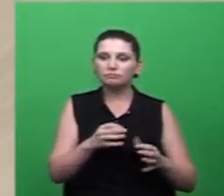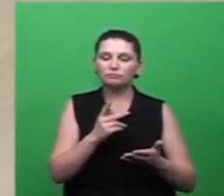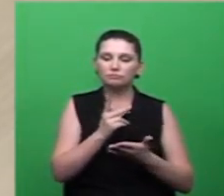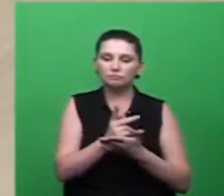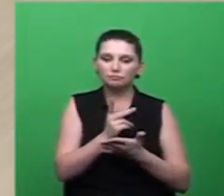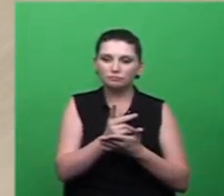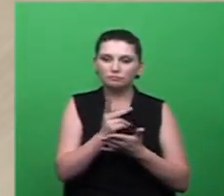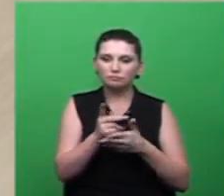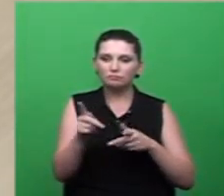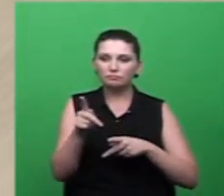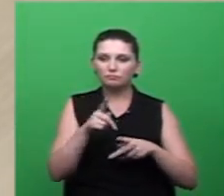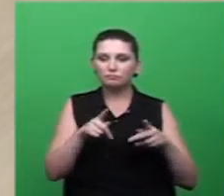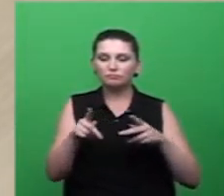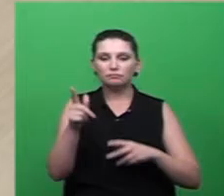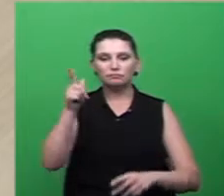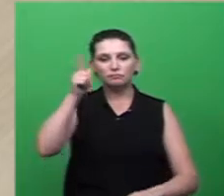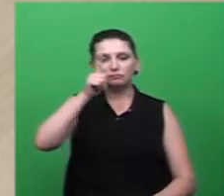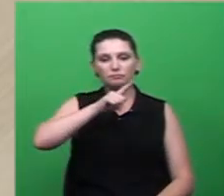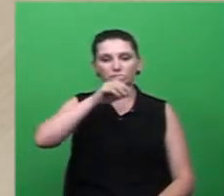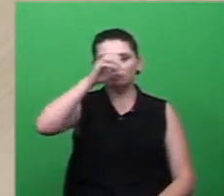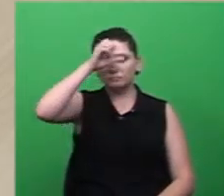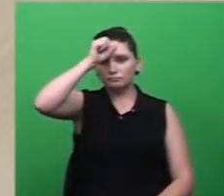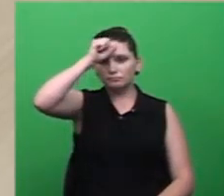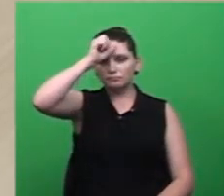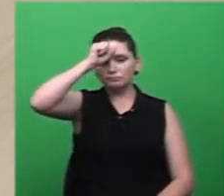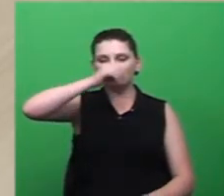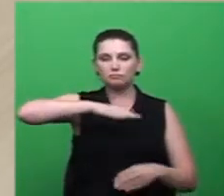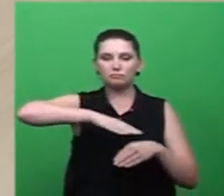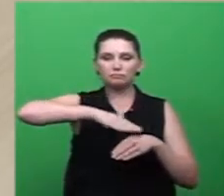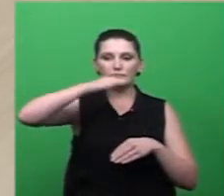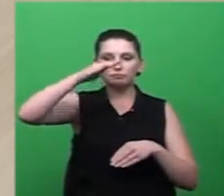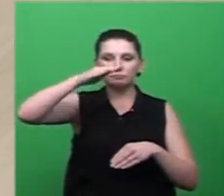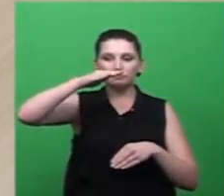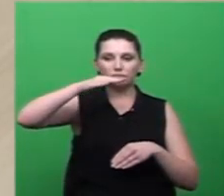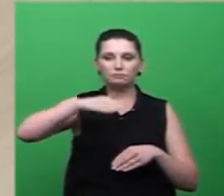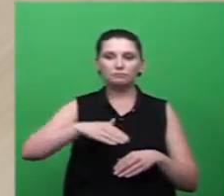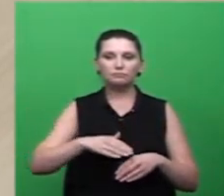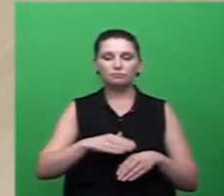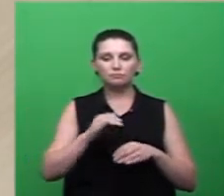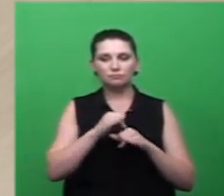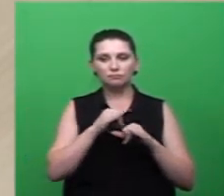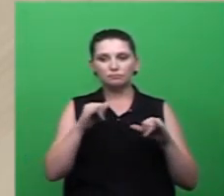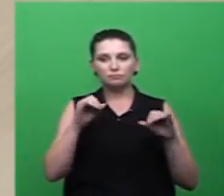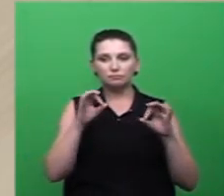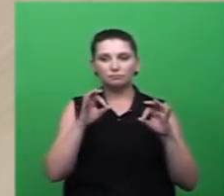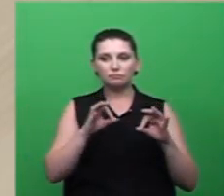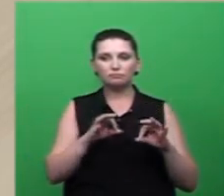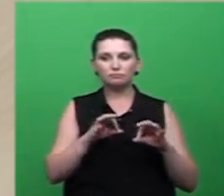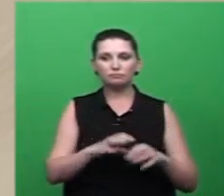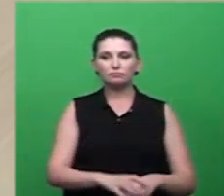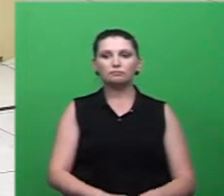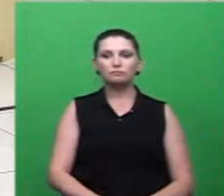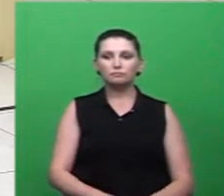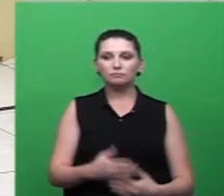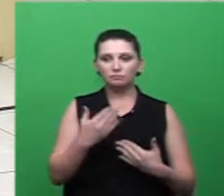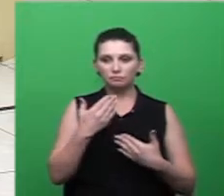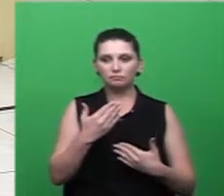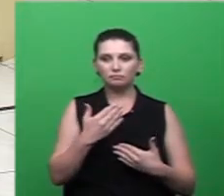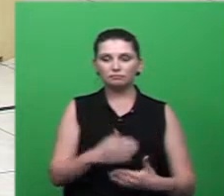população para que gere menos ansiedade e mais informações assertivas obrigado